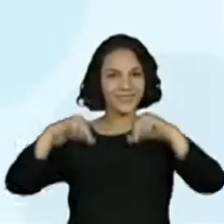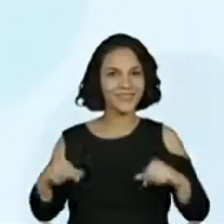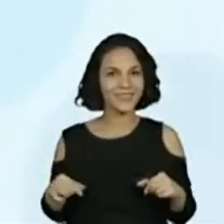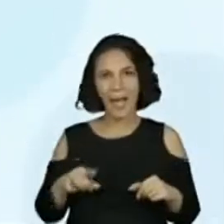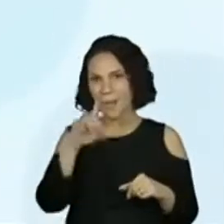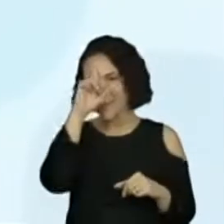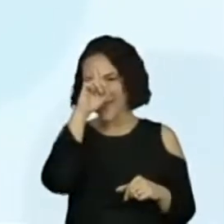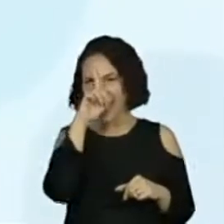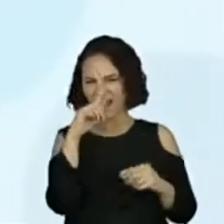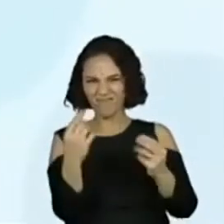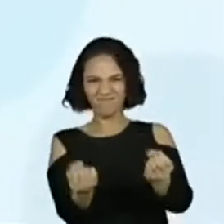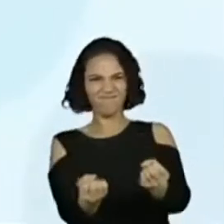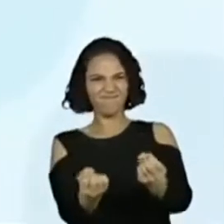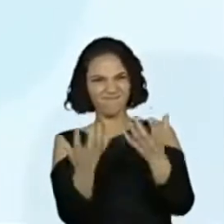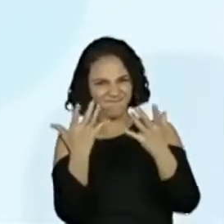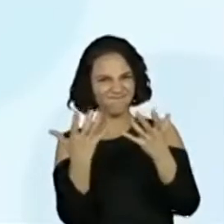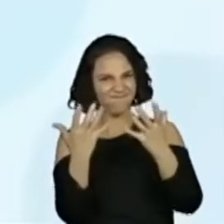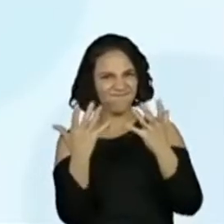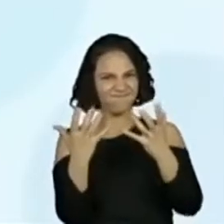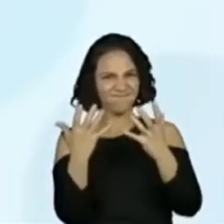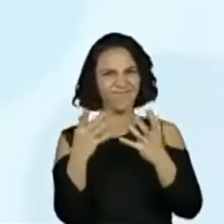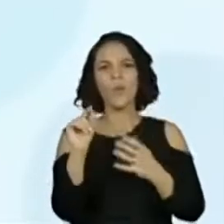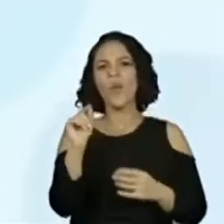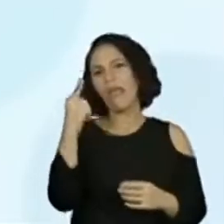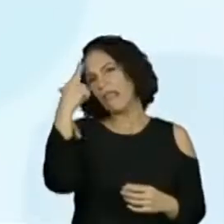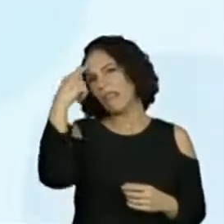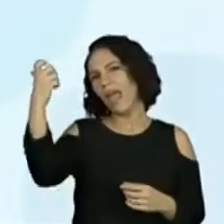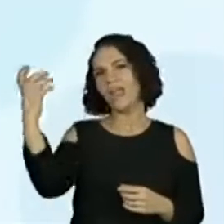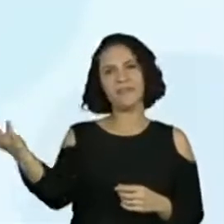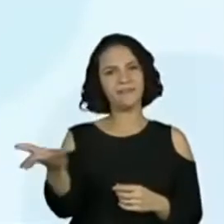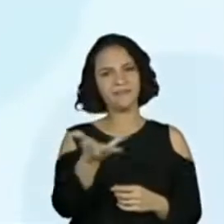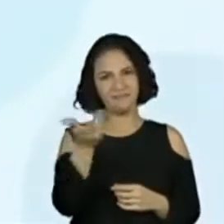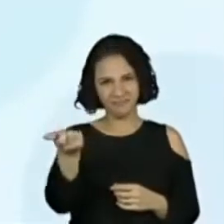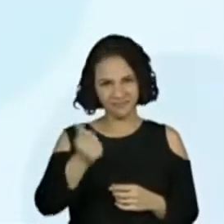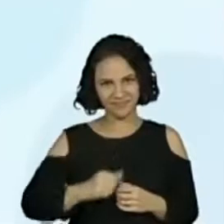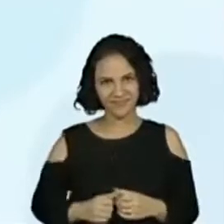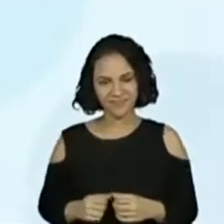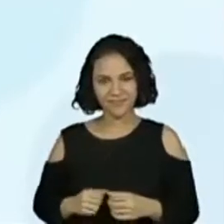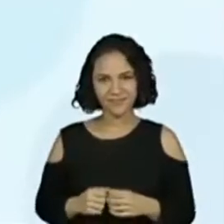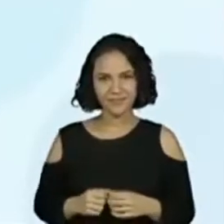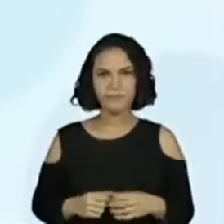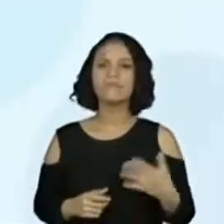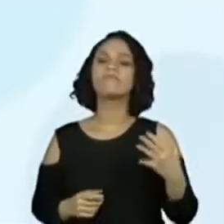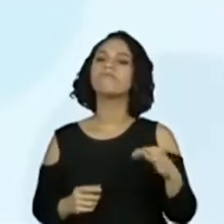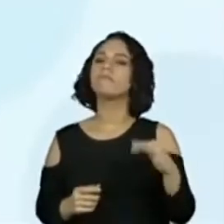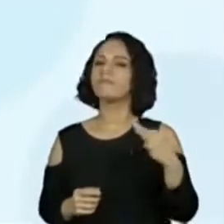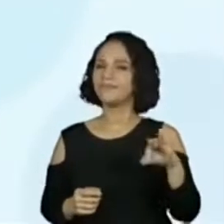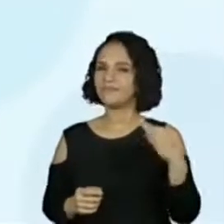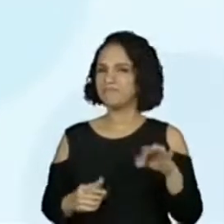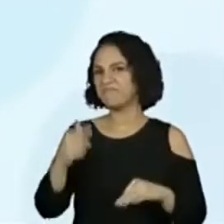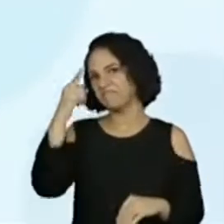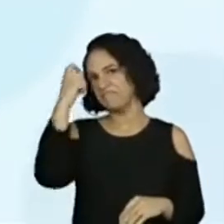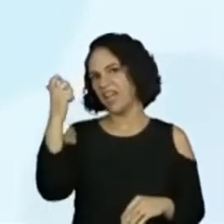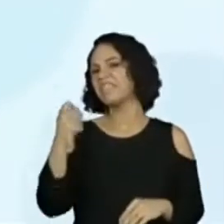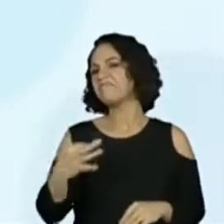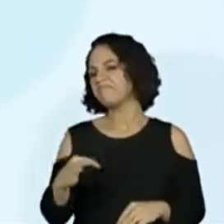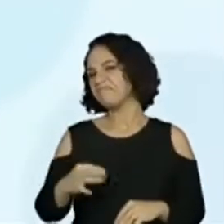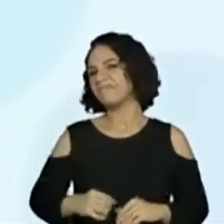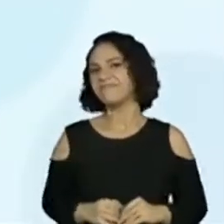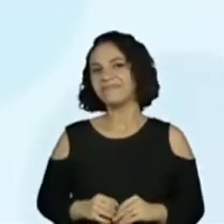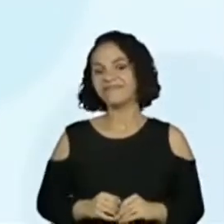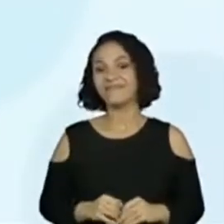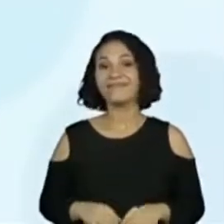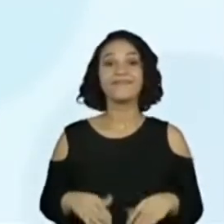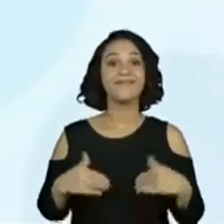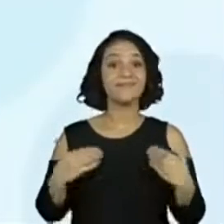Amarelo. Amarelo, vibrante, com pontas. Realmente, teve uma ideia brilhante. E